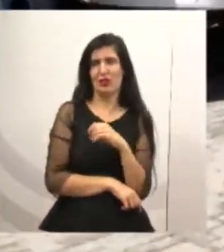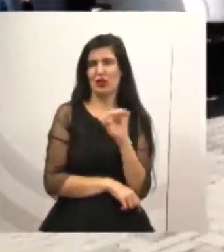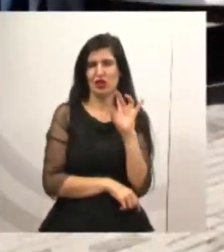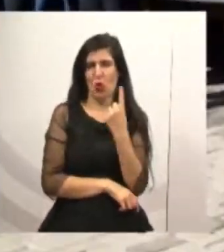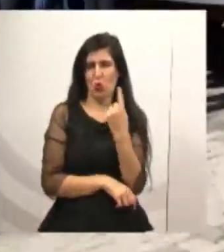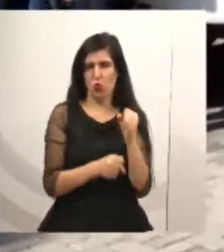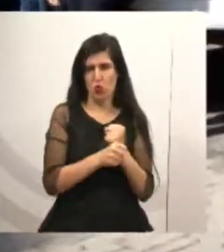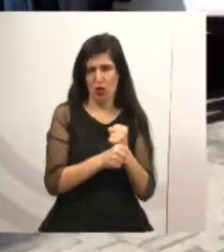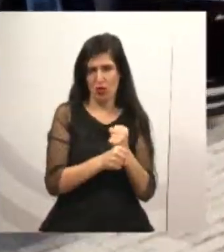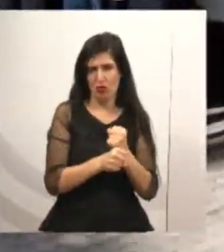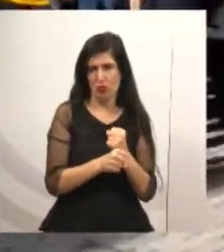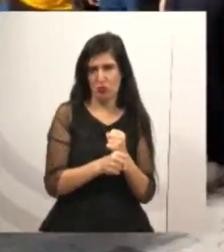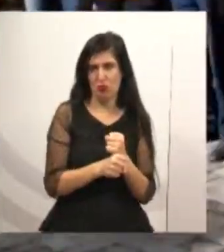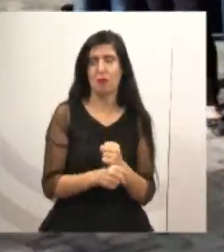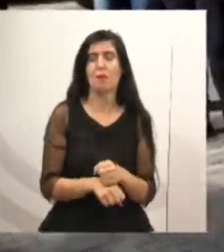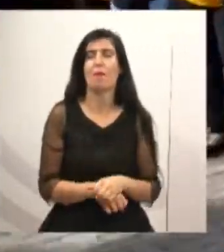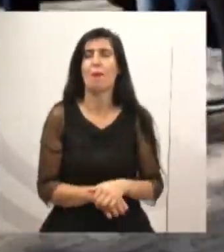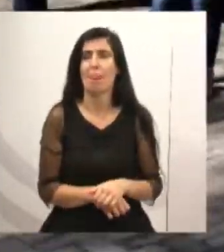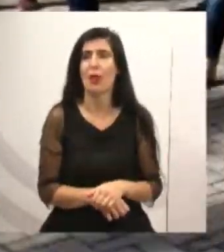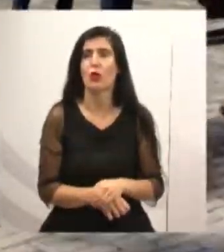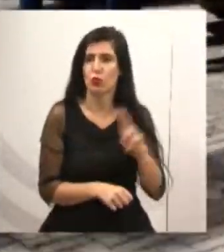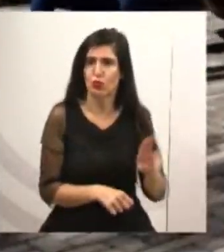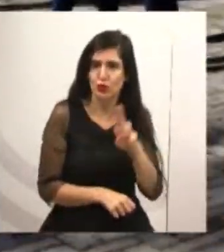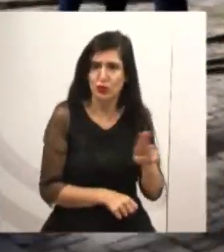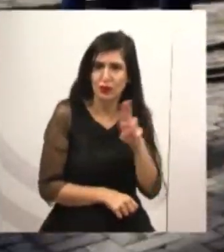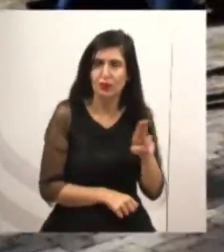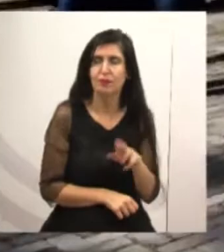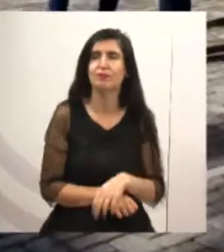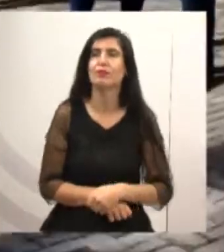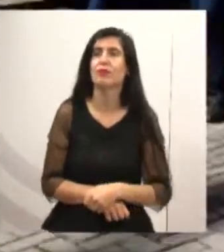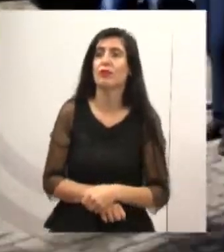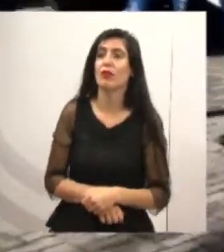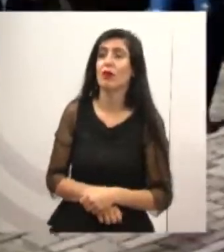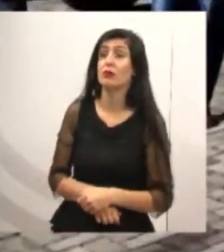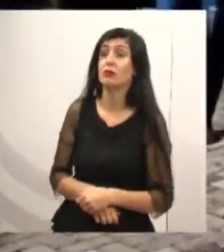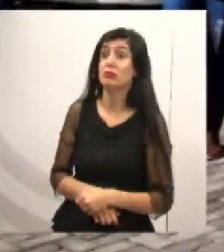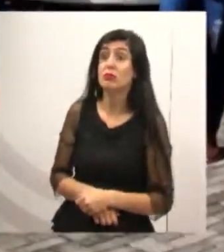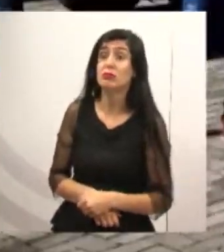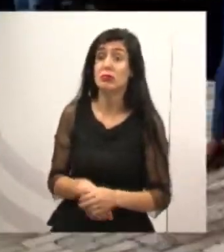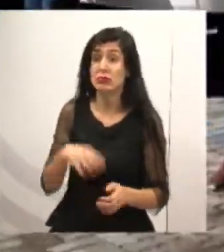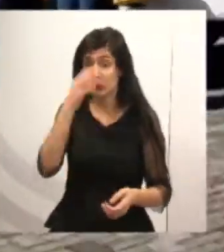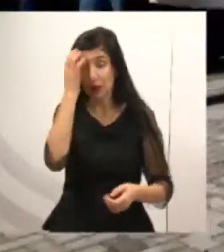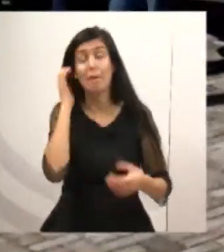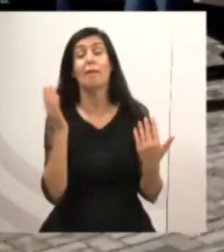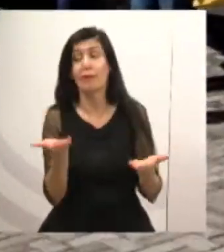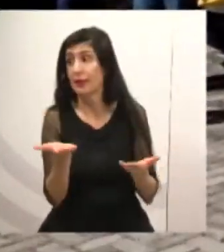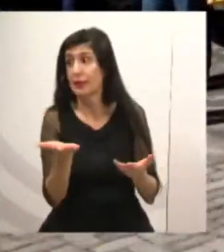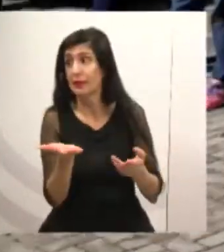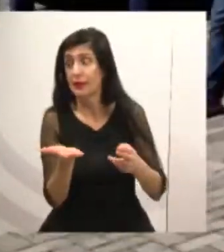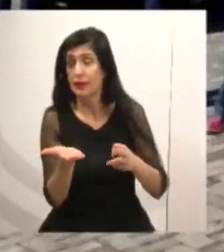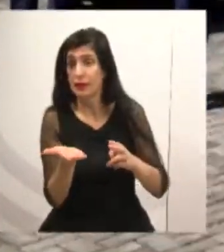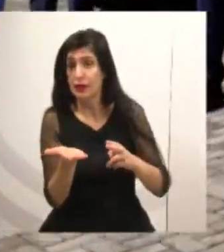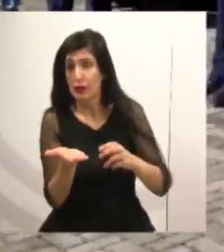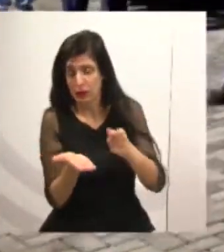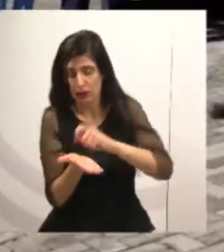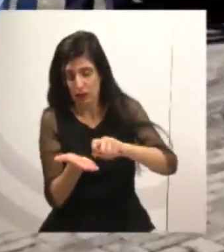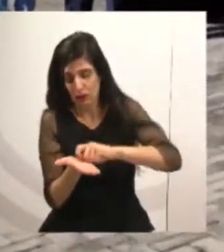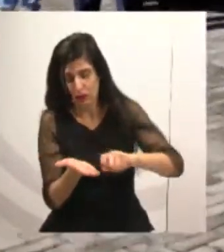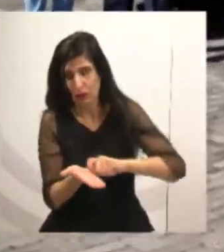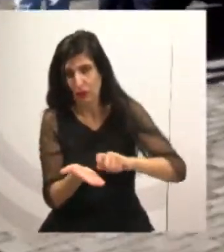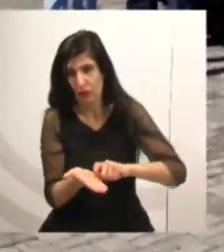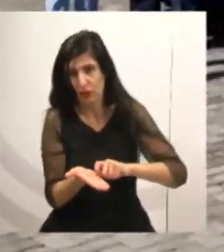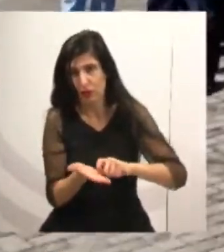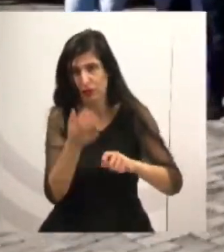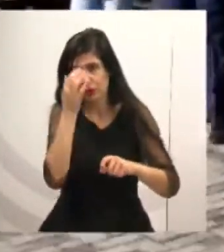ônibus desse zerado, novos. E também, segundo o contrato por exigência da Prefeitura, esses